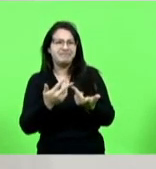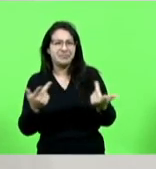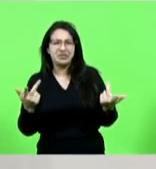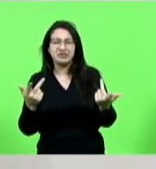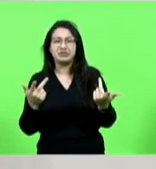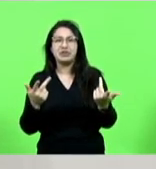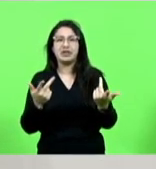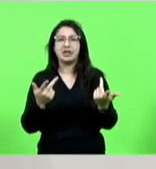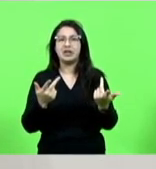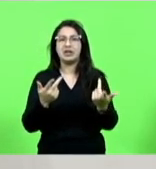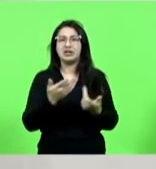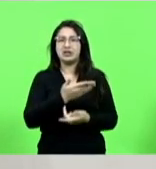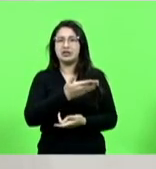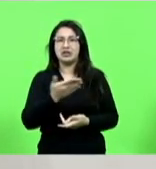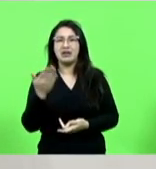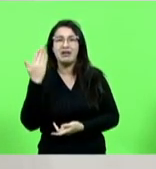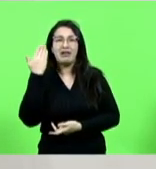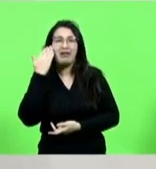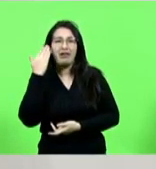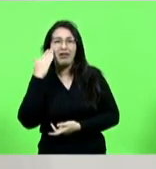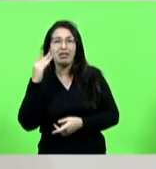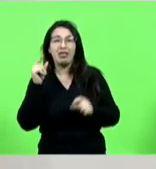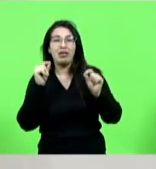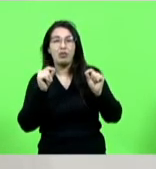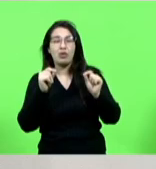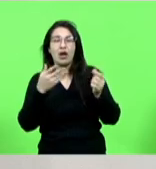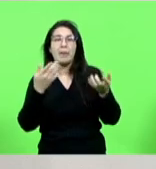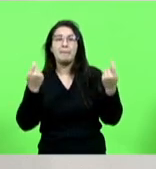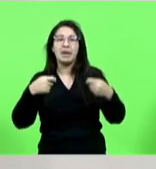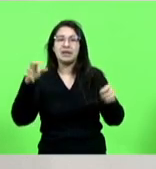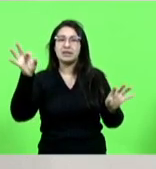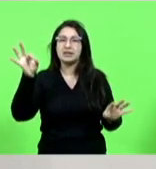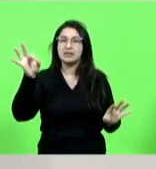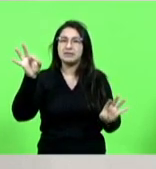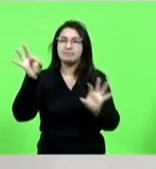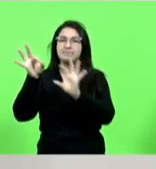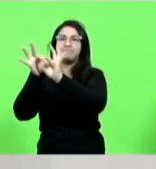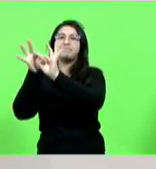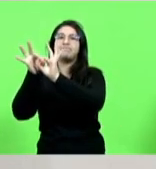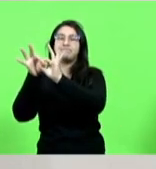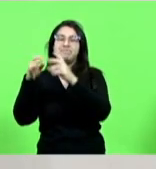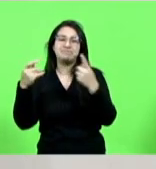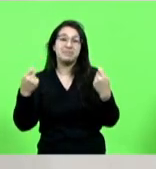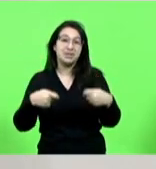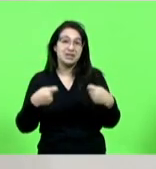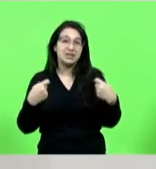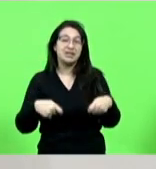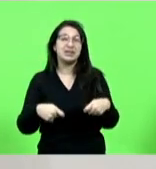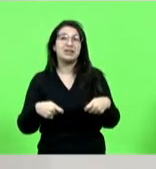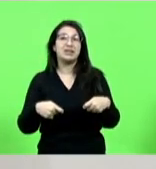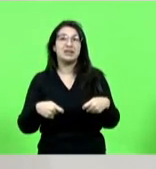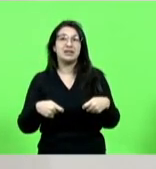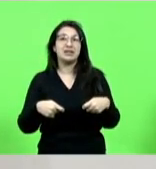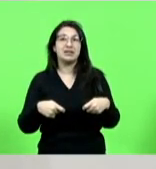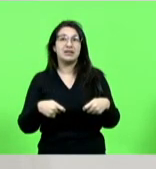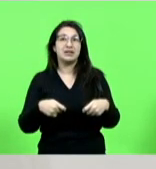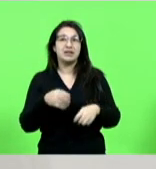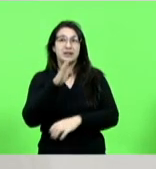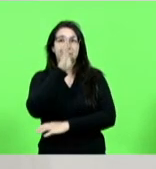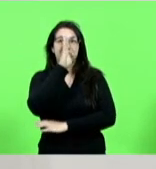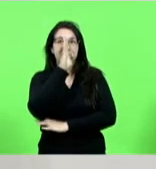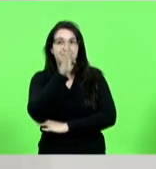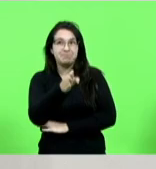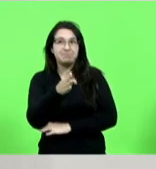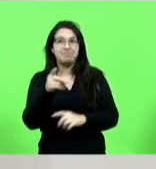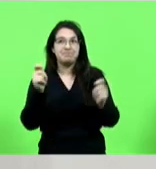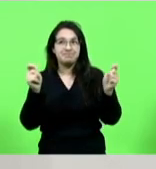fonte maior, ela tem que ter essa conexão para que você possa ter um prumo, para que